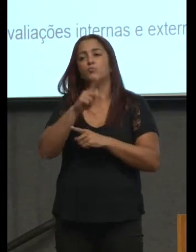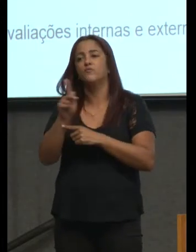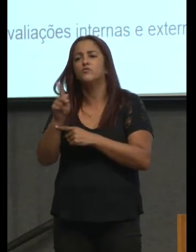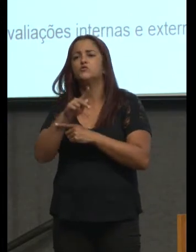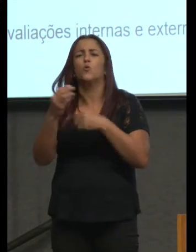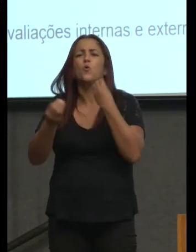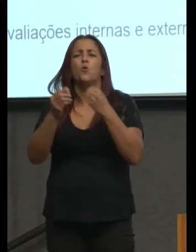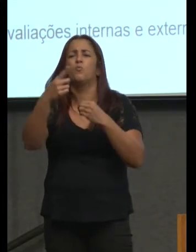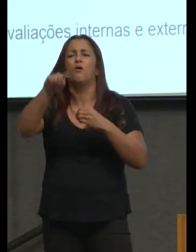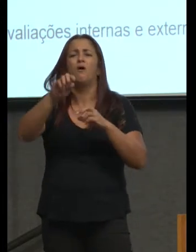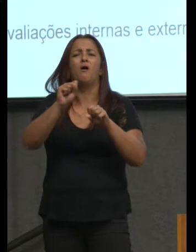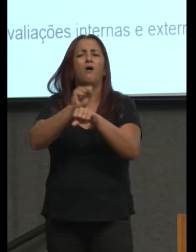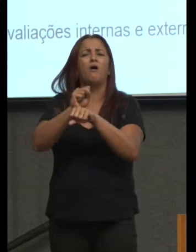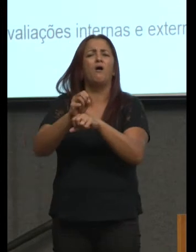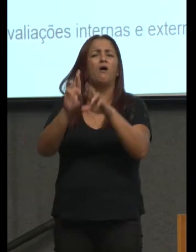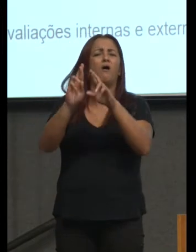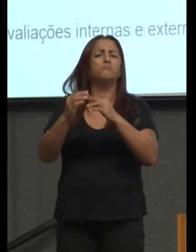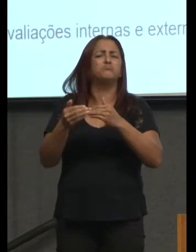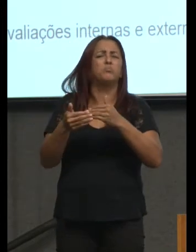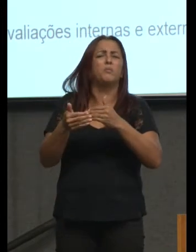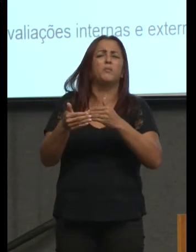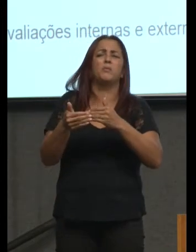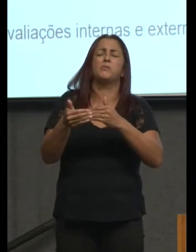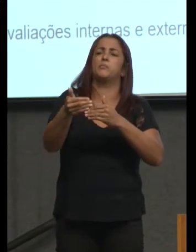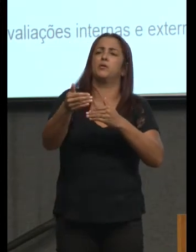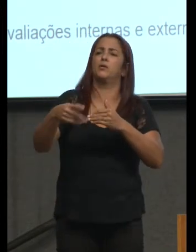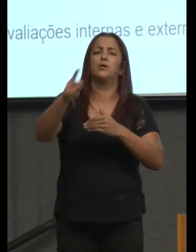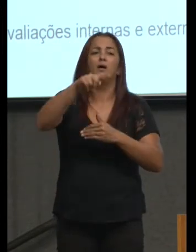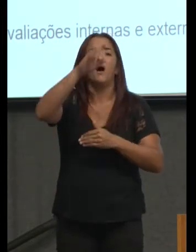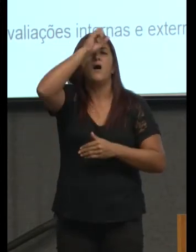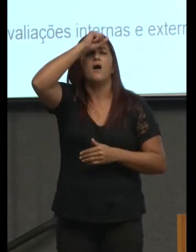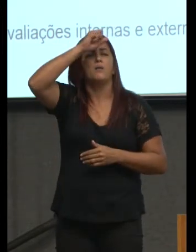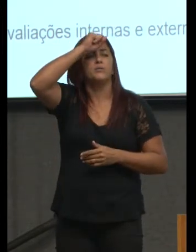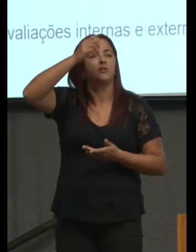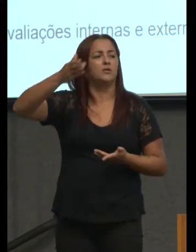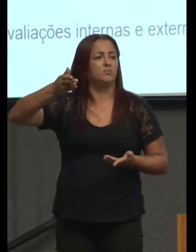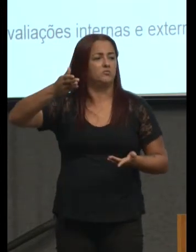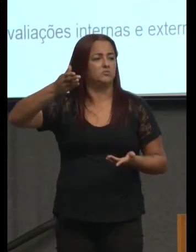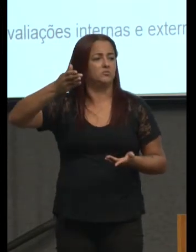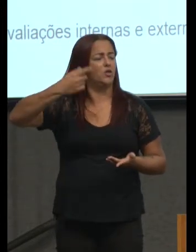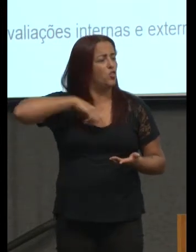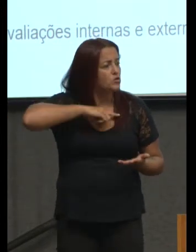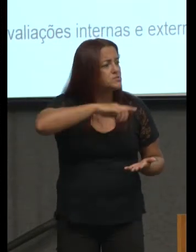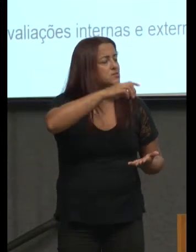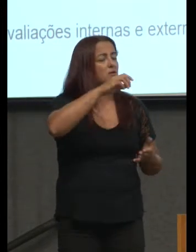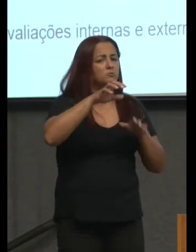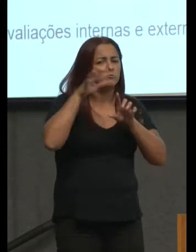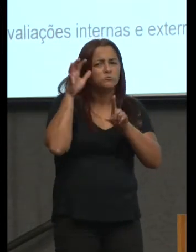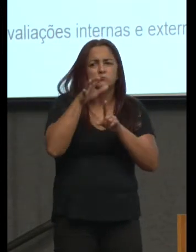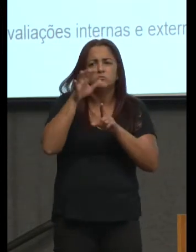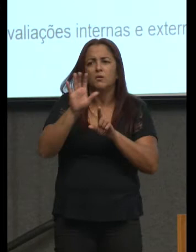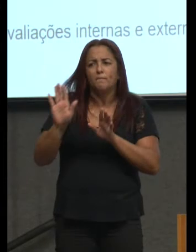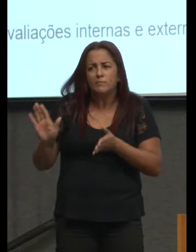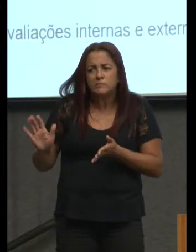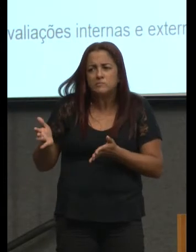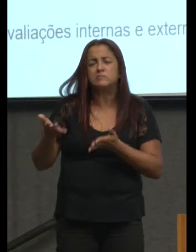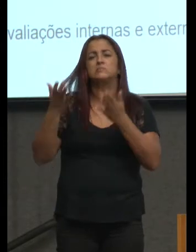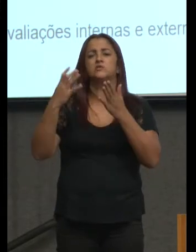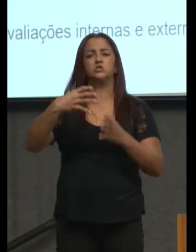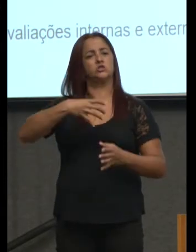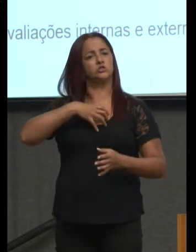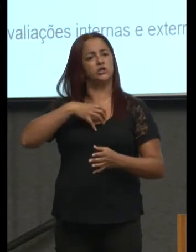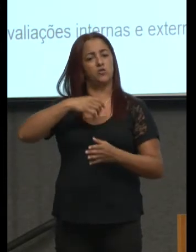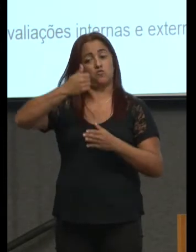como que nós professores aprendemos e inclusive influenciamos formas de sermos